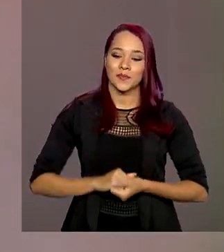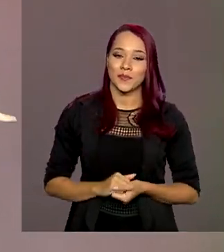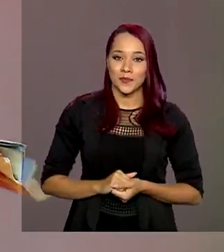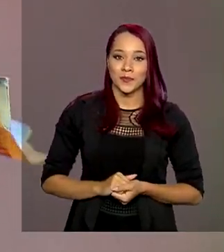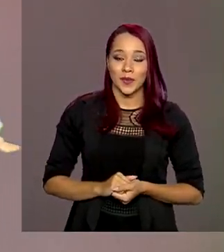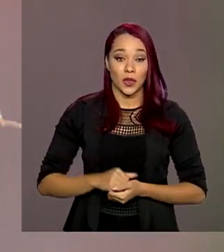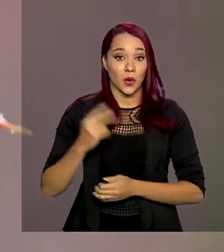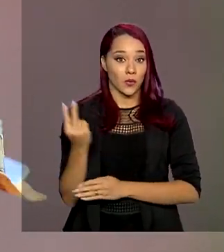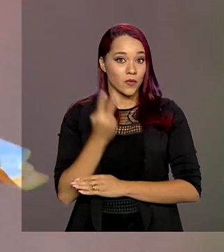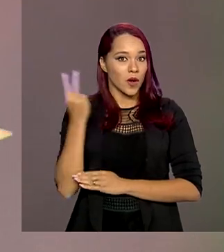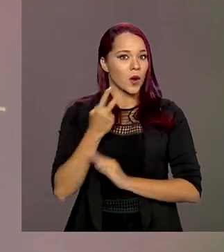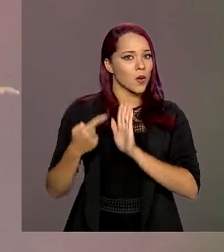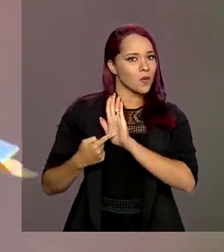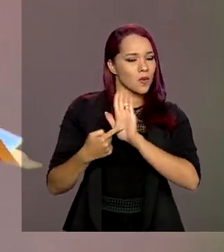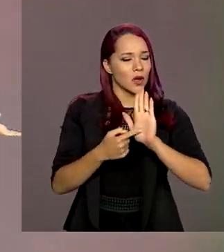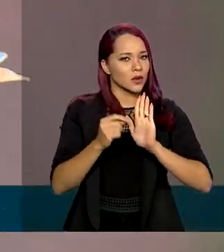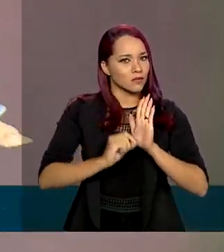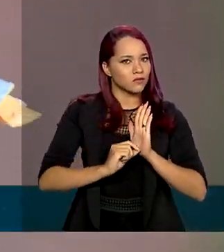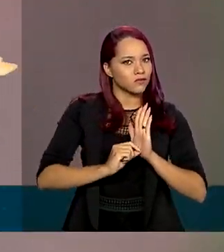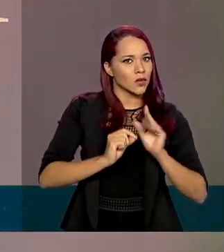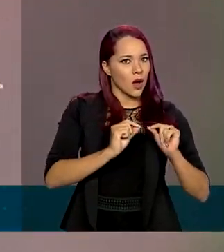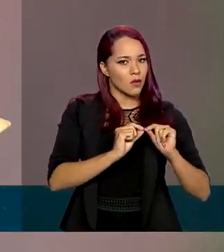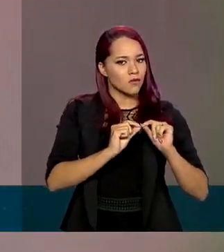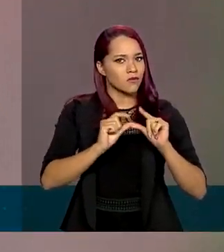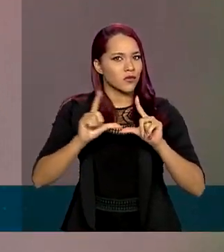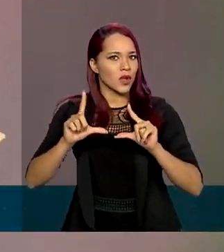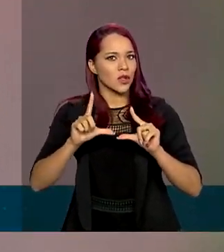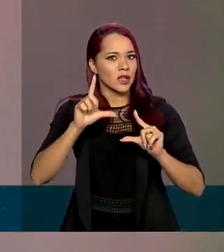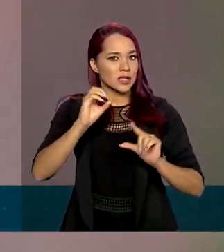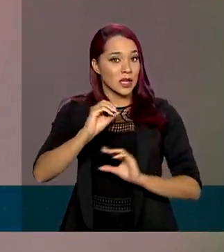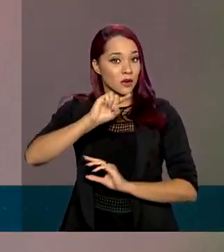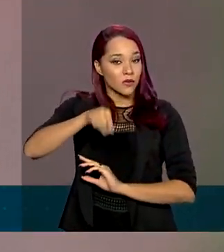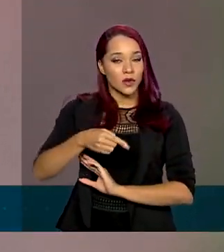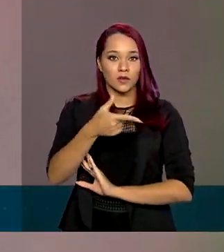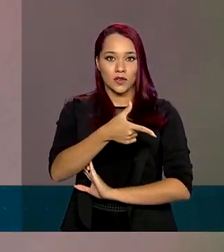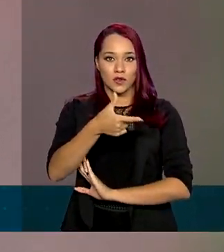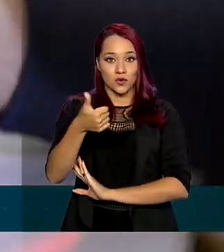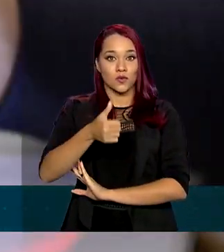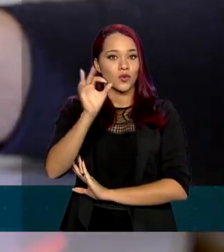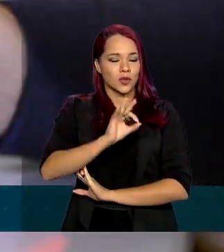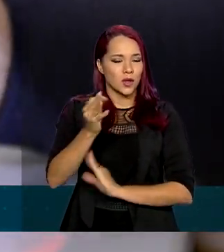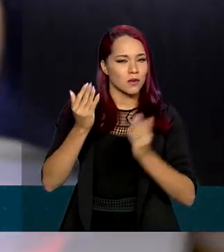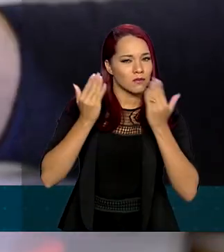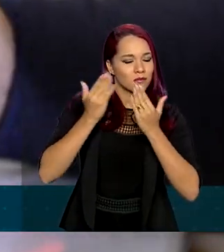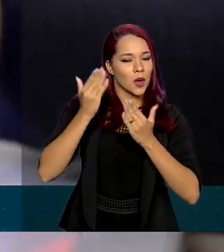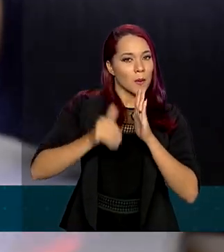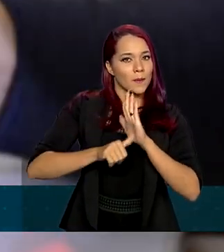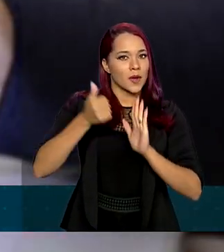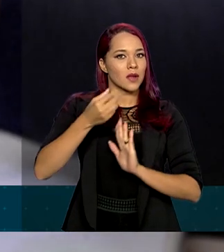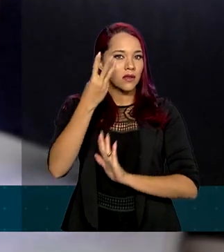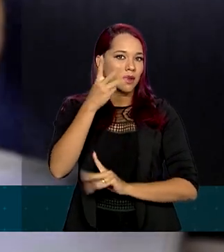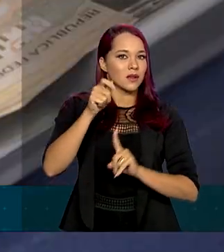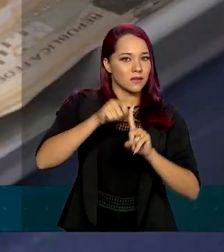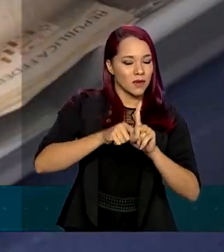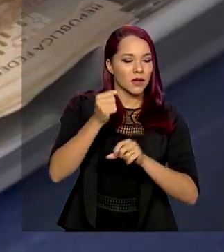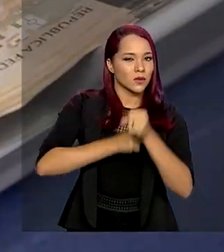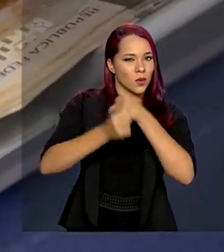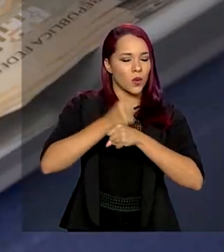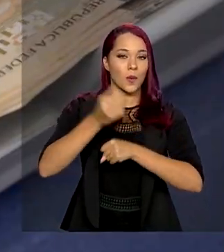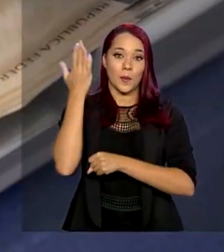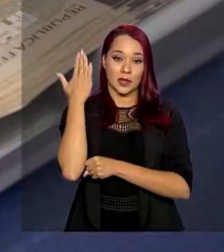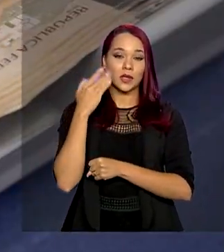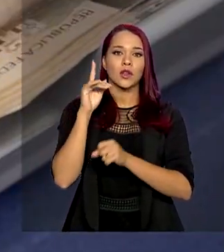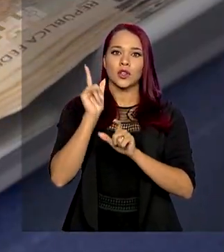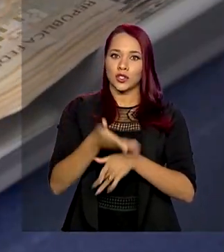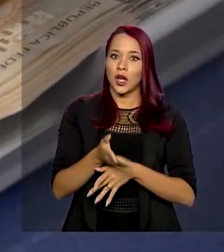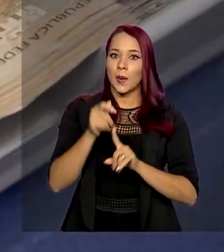O valor mostra um aumento real de 0,21% em comparação com o primeiro trimestre do ano passado. Já a